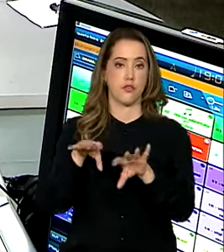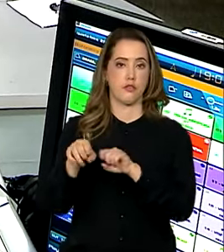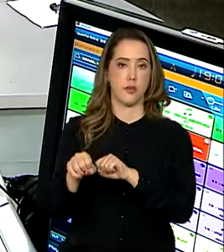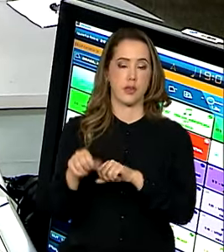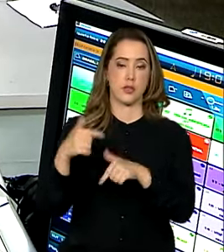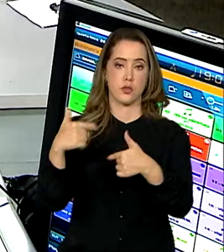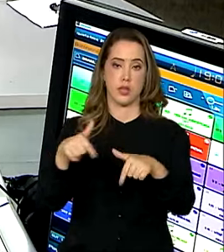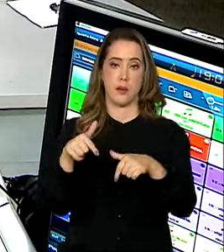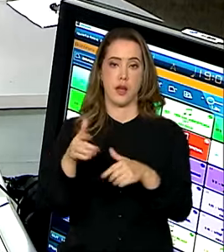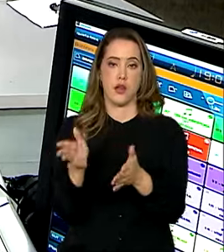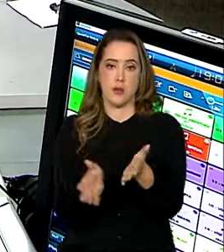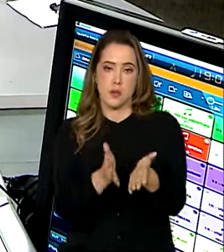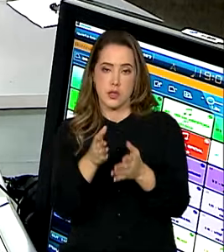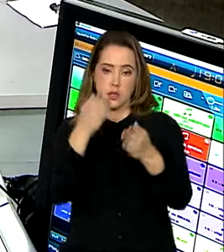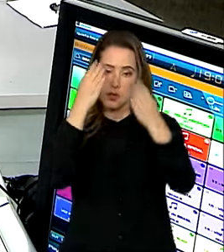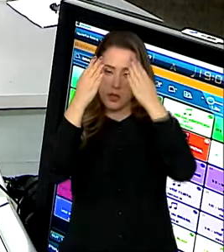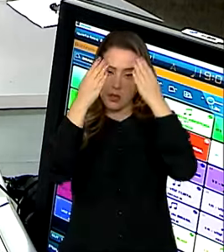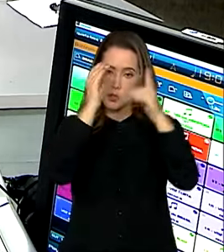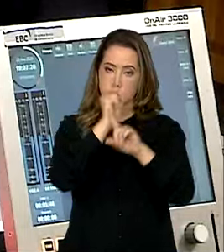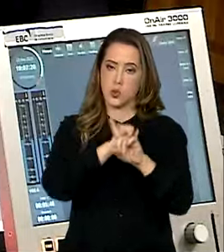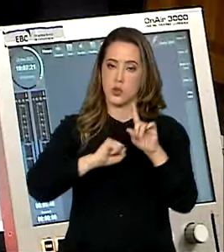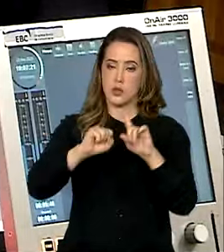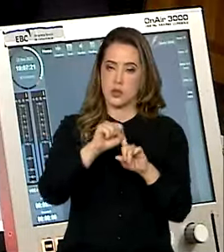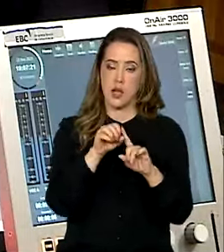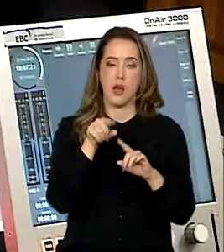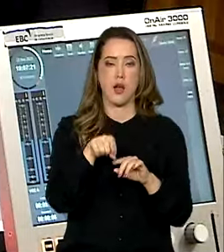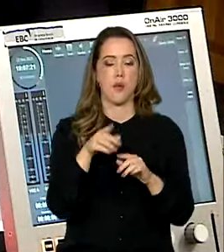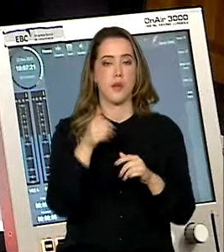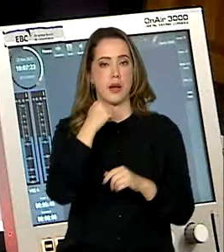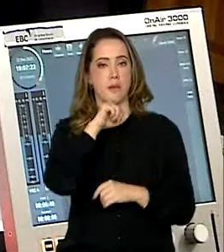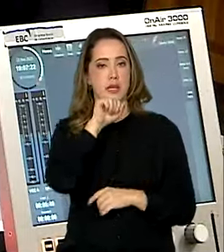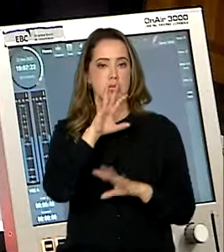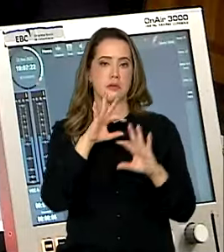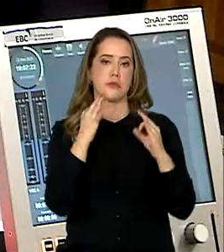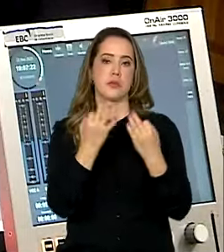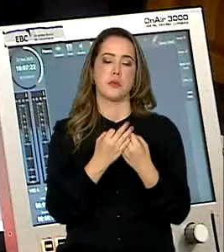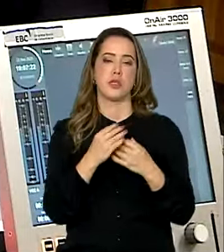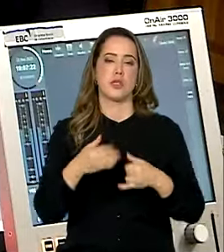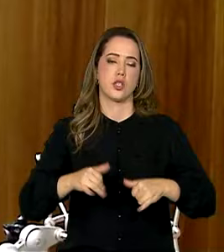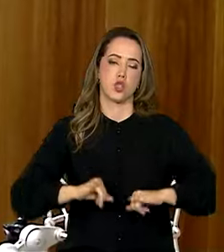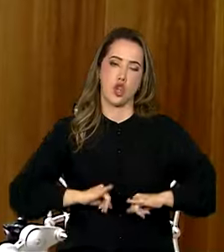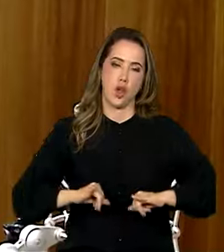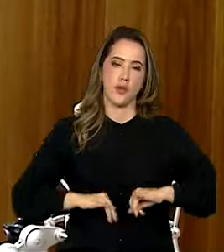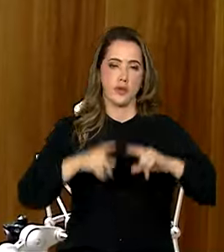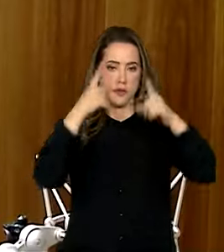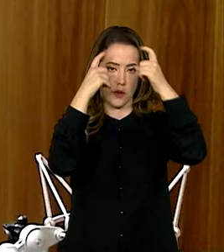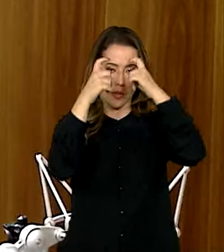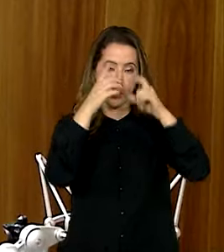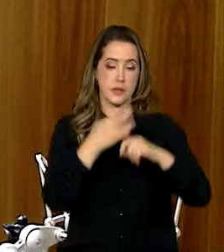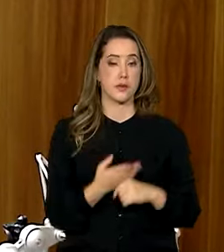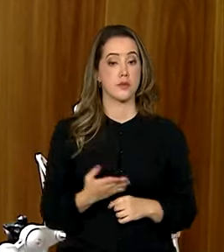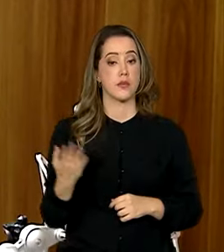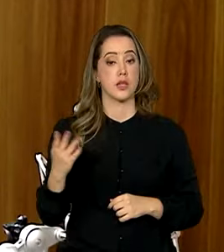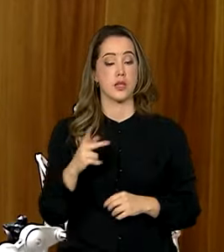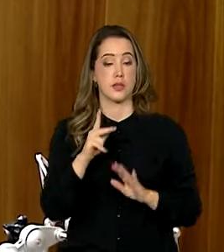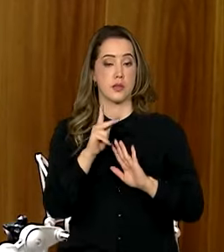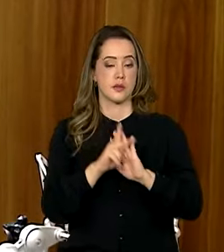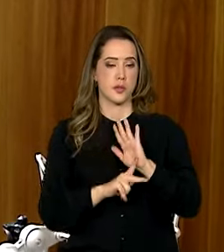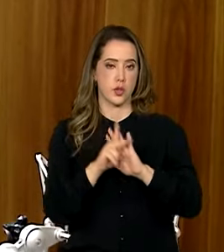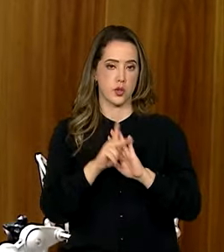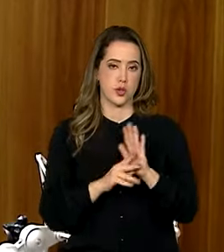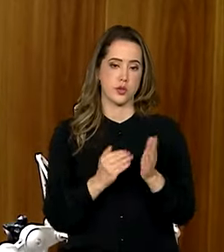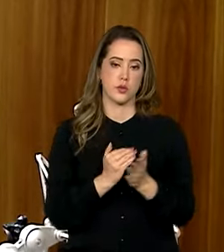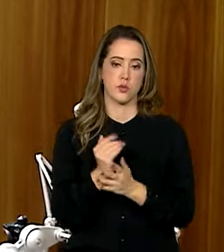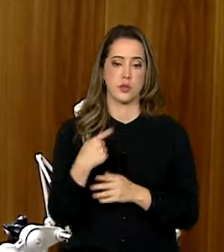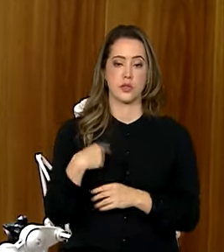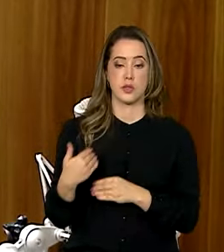psicossocial para mães e familiares vítimas de violência, né? Como é vai funcionar esse projeto piloto? Sim, esse projeto piloto particularmente é um projeto